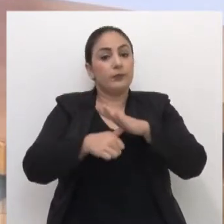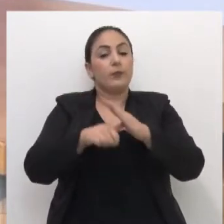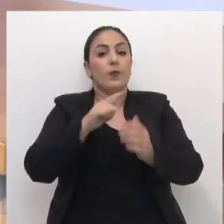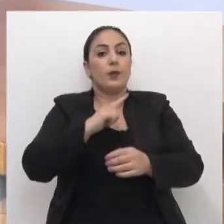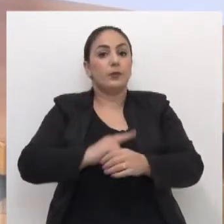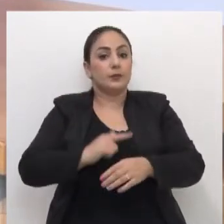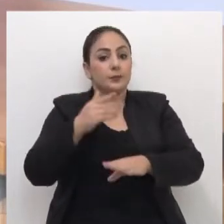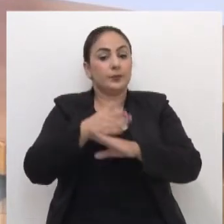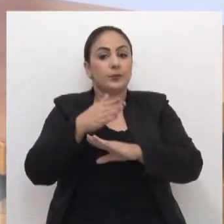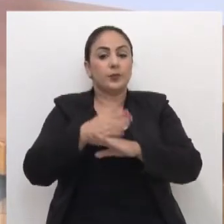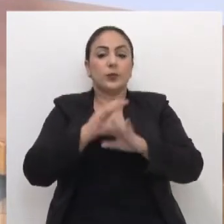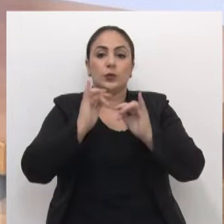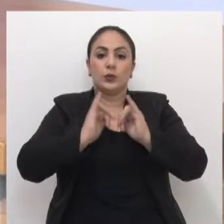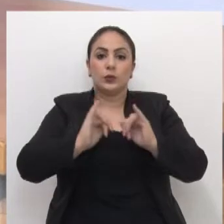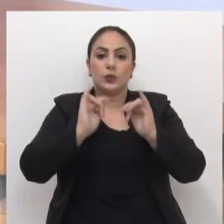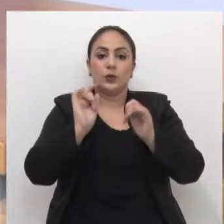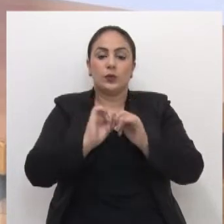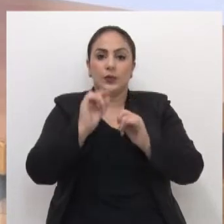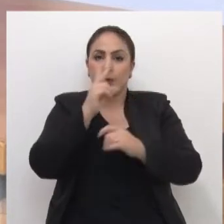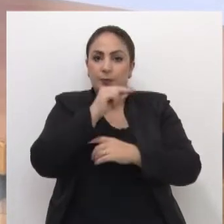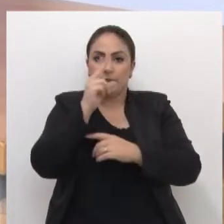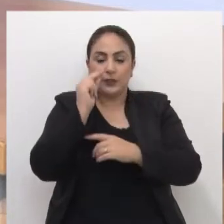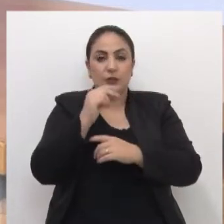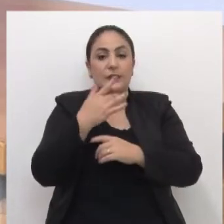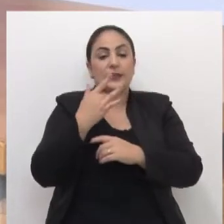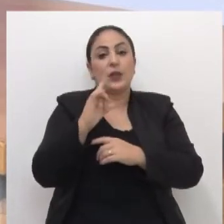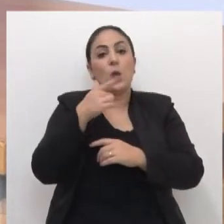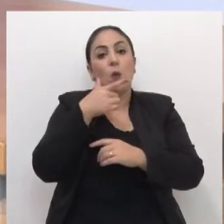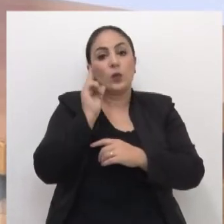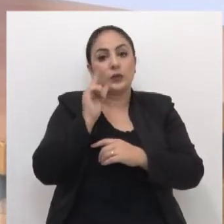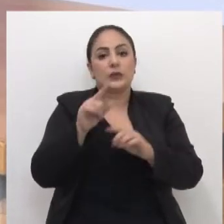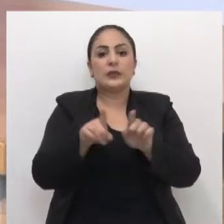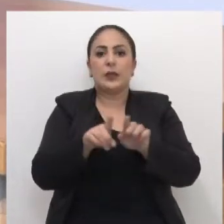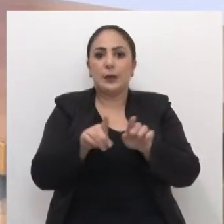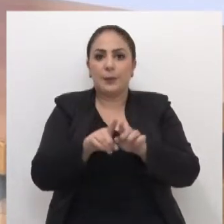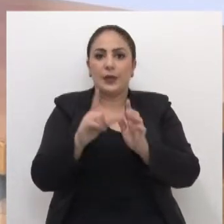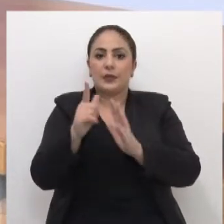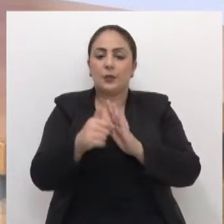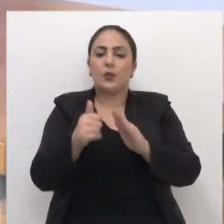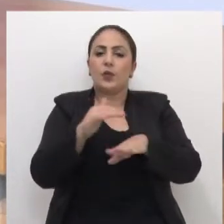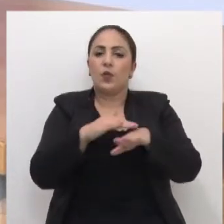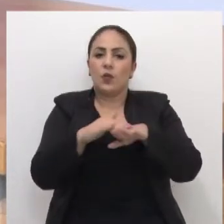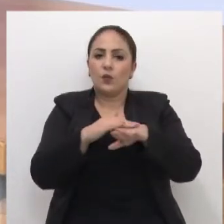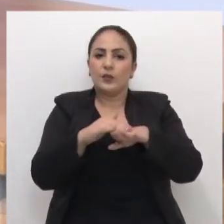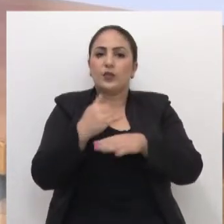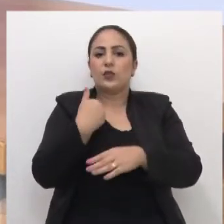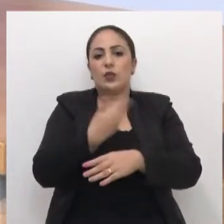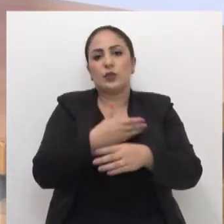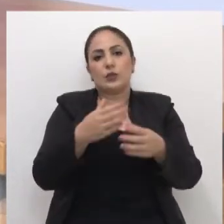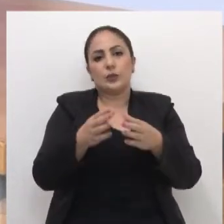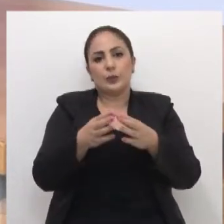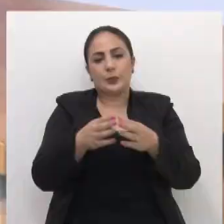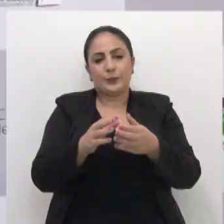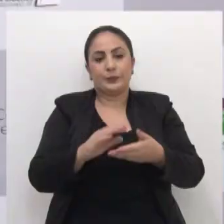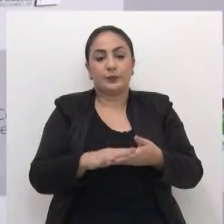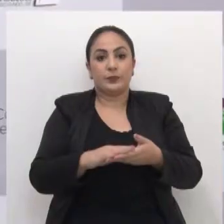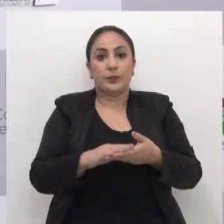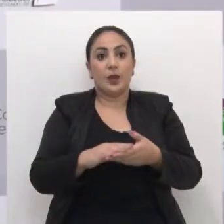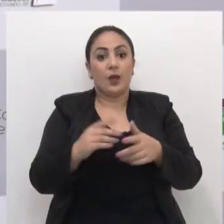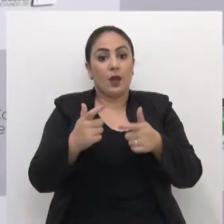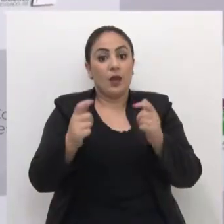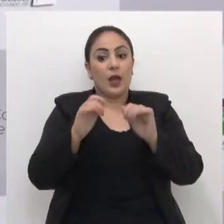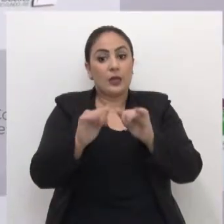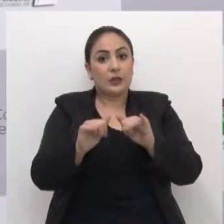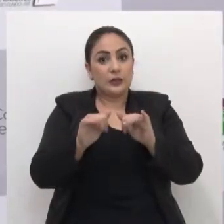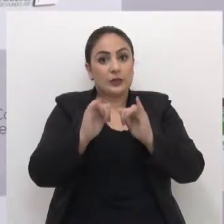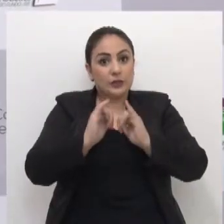participou do anúncio feito pela prefeitura na tarde de ontem e, em seguida, conversou com a nossa equipe. Grande